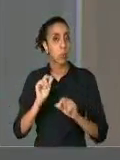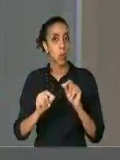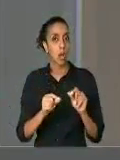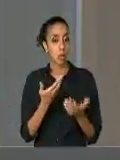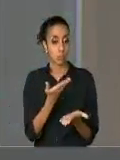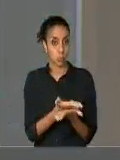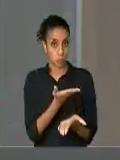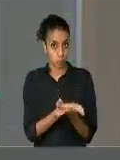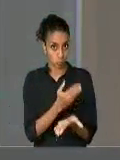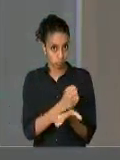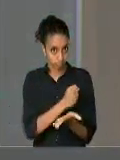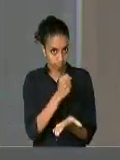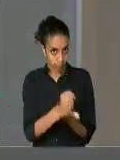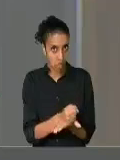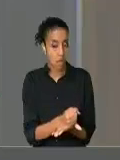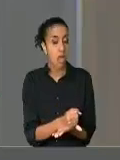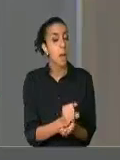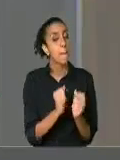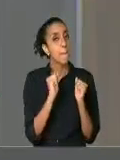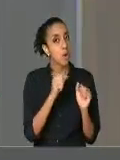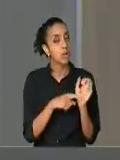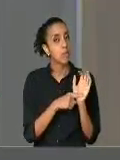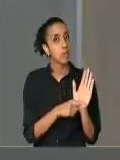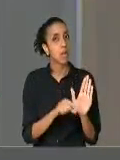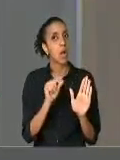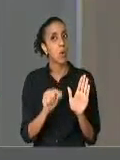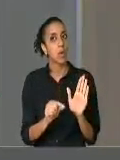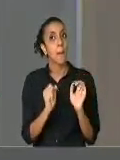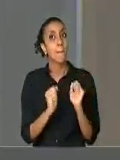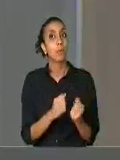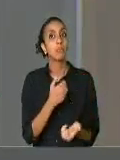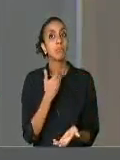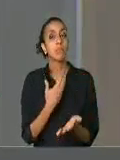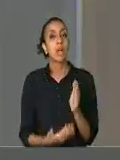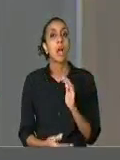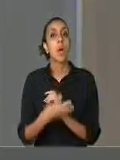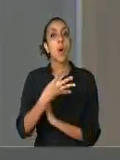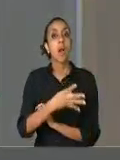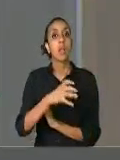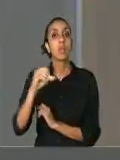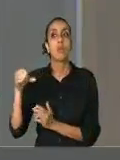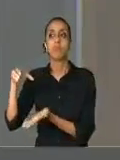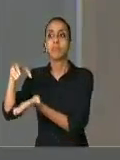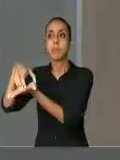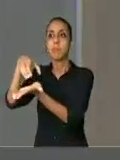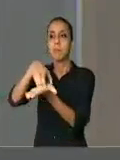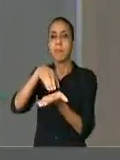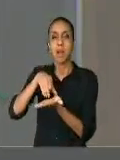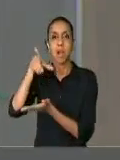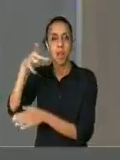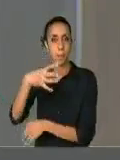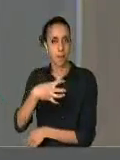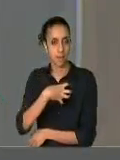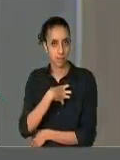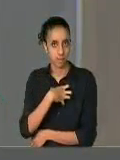para eliminar que pode apontar a extinção de 49 comarcas no Estado da Bahia. A Bahia tem